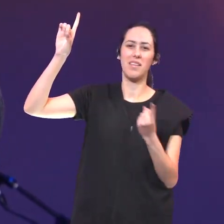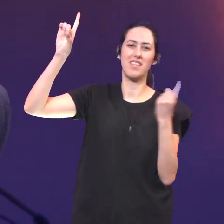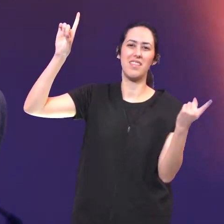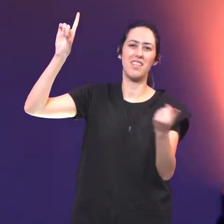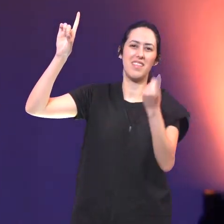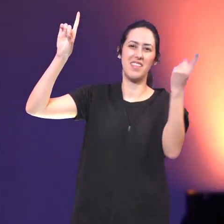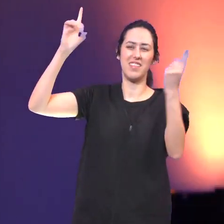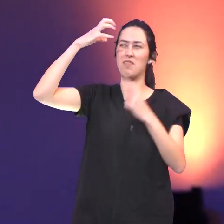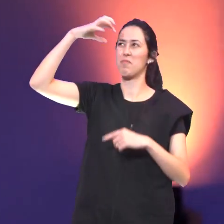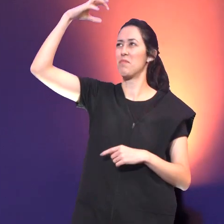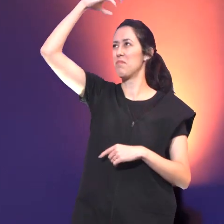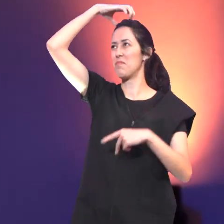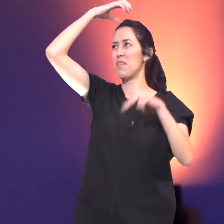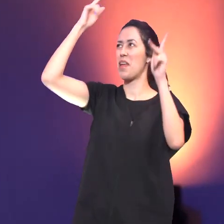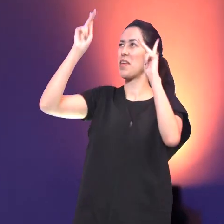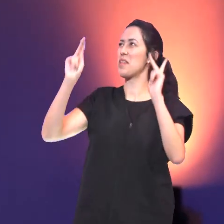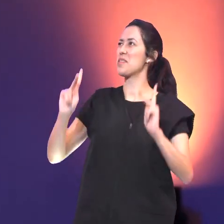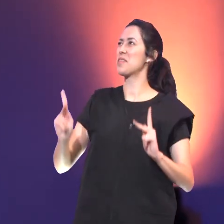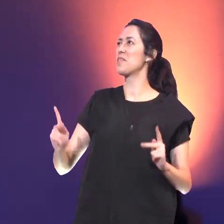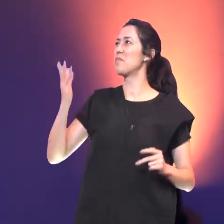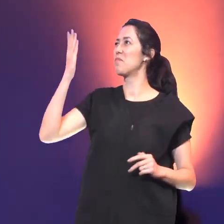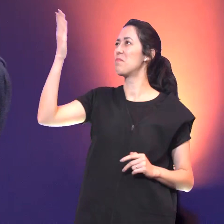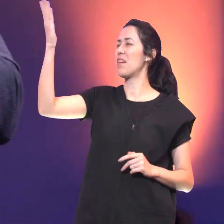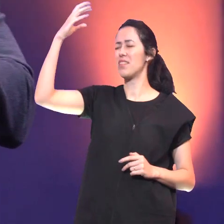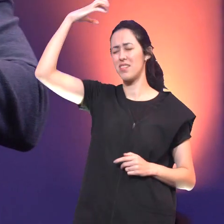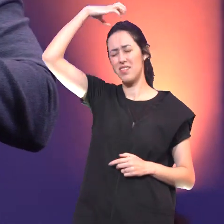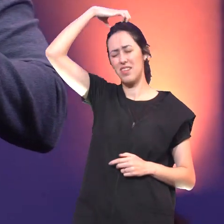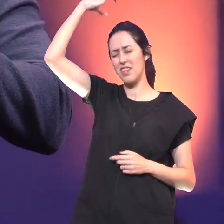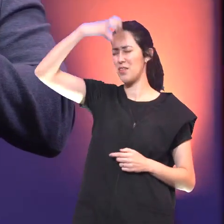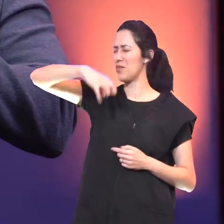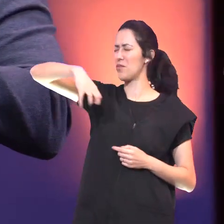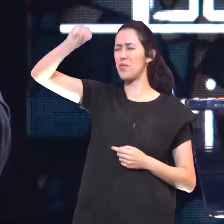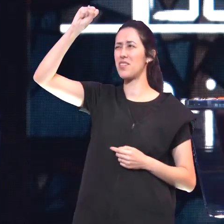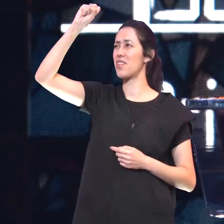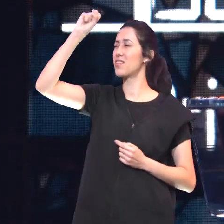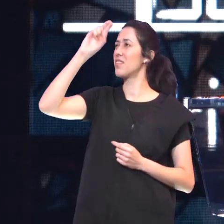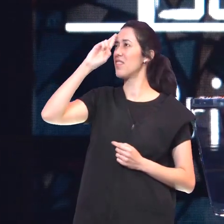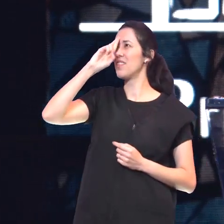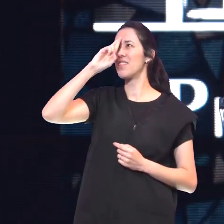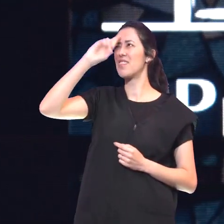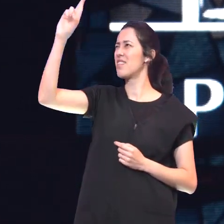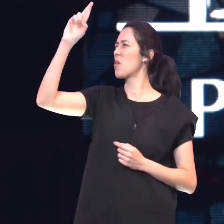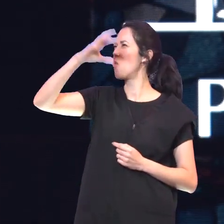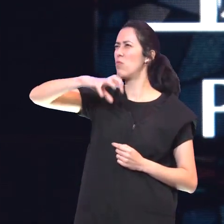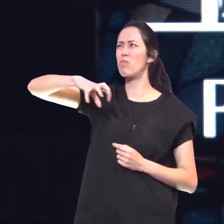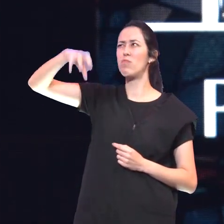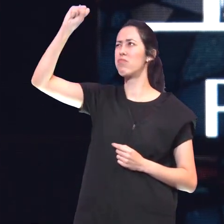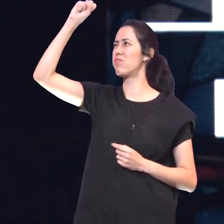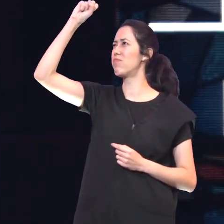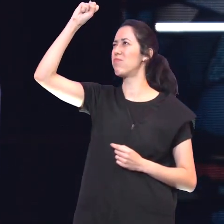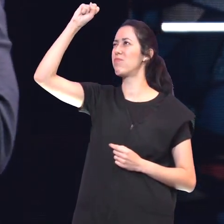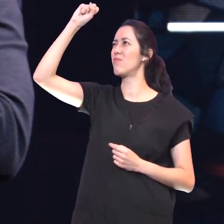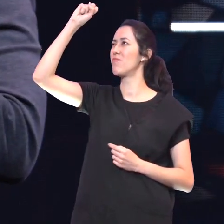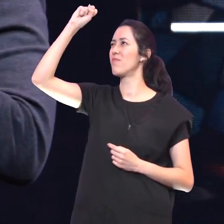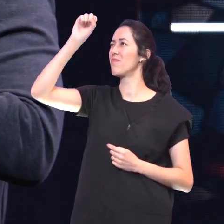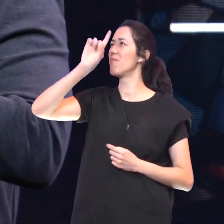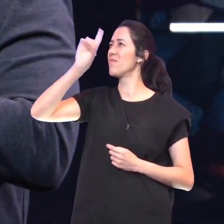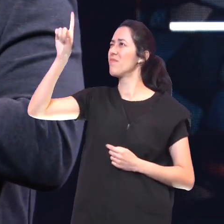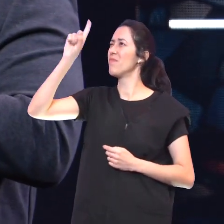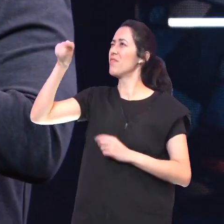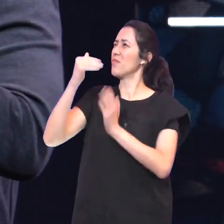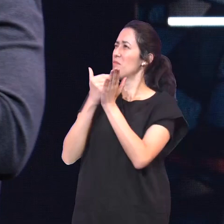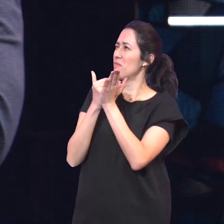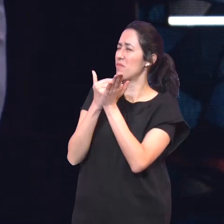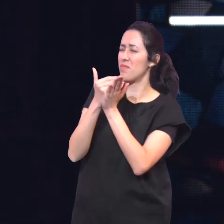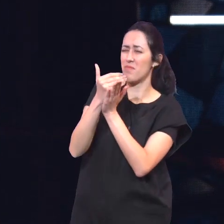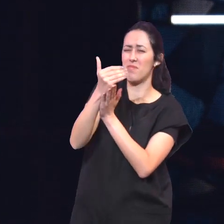Ele é o Príncipe Da paz Ele é o Rei Dos Reis Ele é o Senhor Dos Senhores Ele é o Alfa E o Ômega